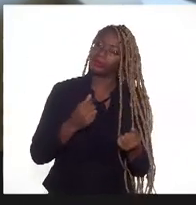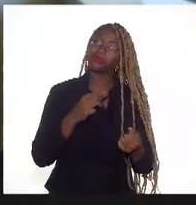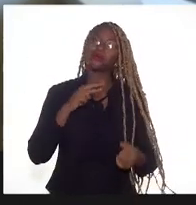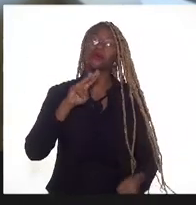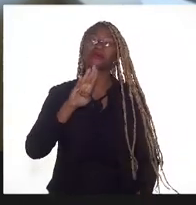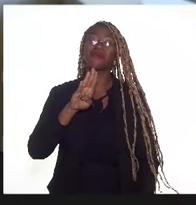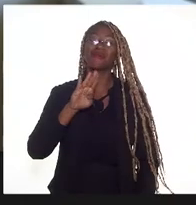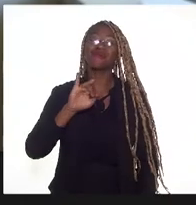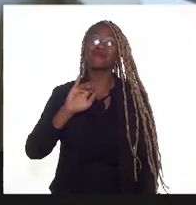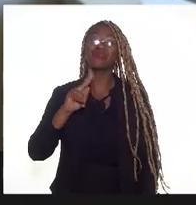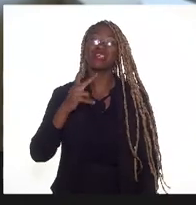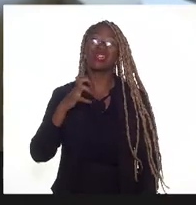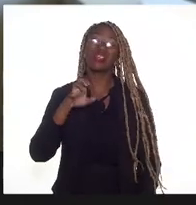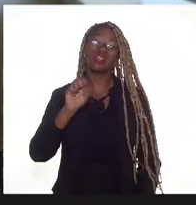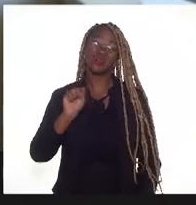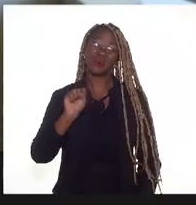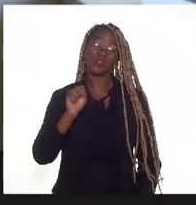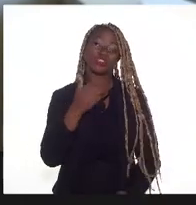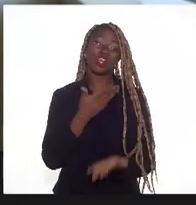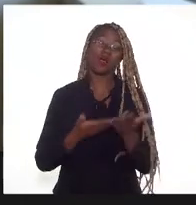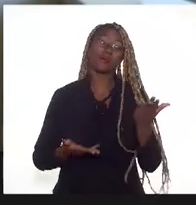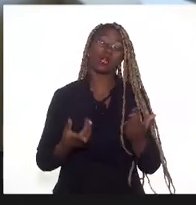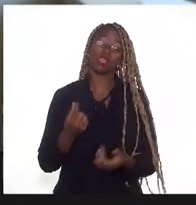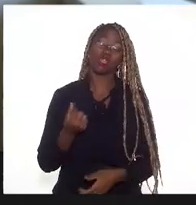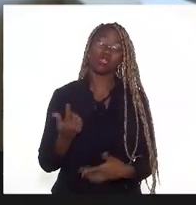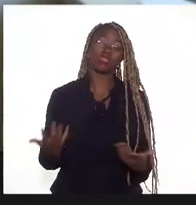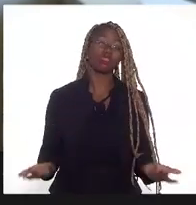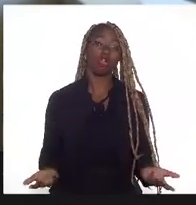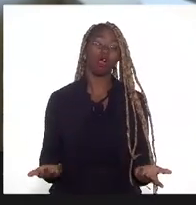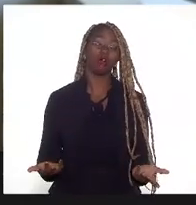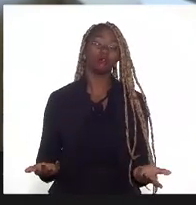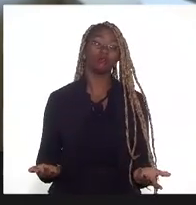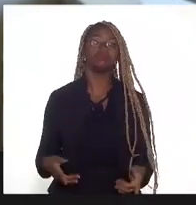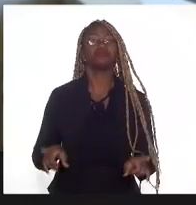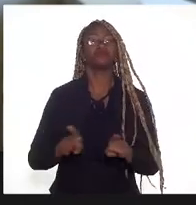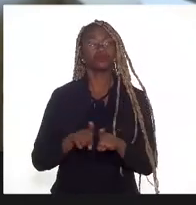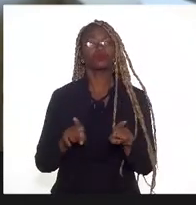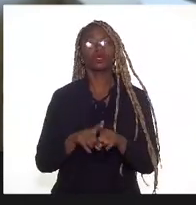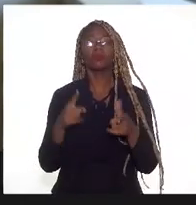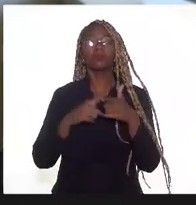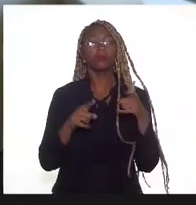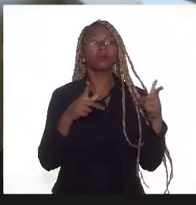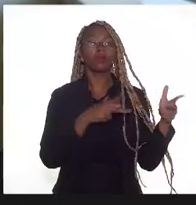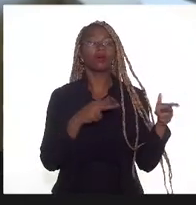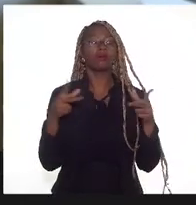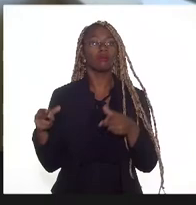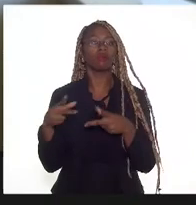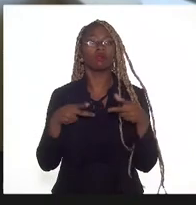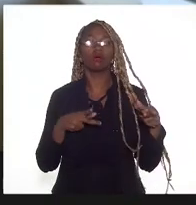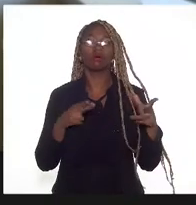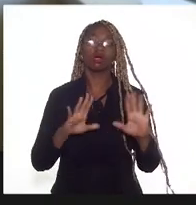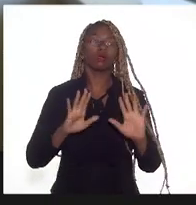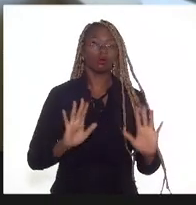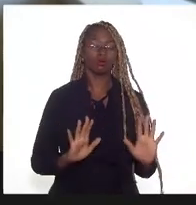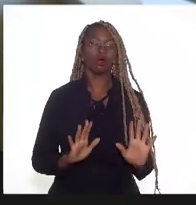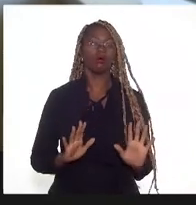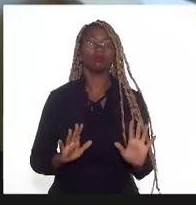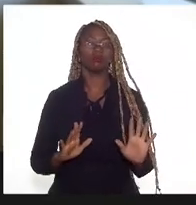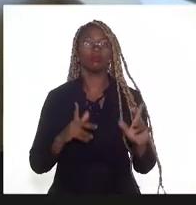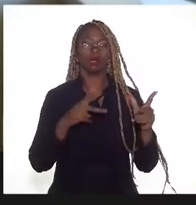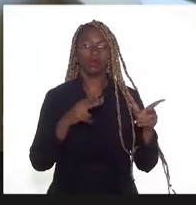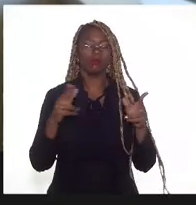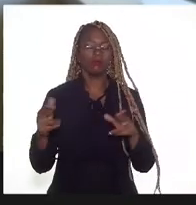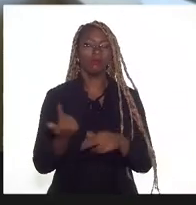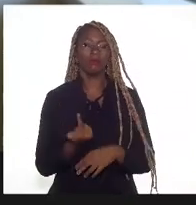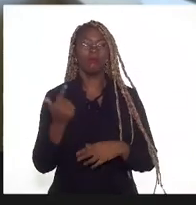de arrecadar. E com os mesmos problemas do óleo, os mesmos problemas do